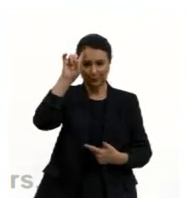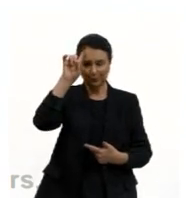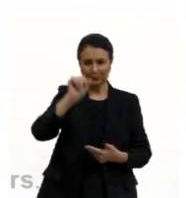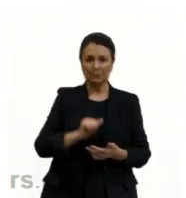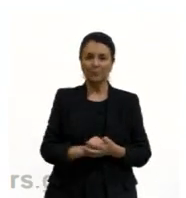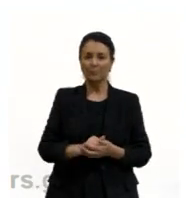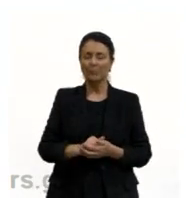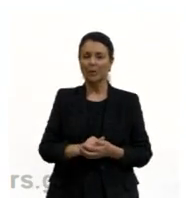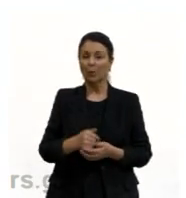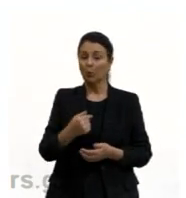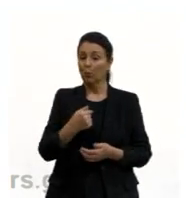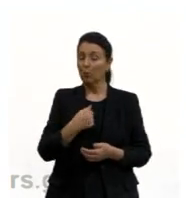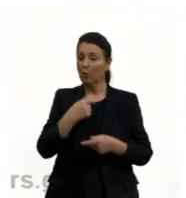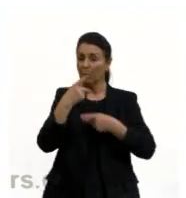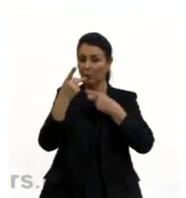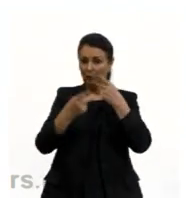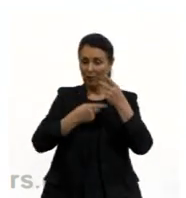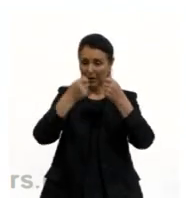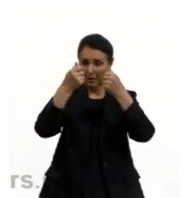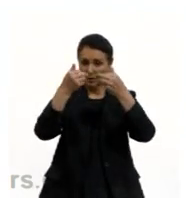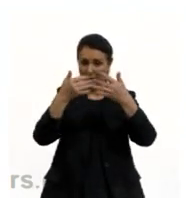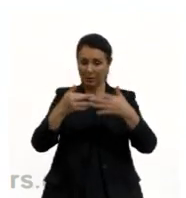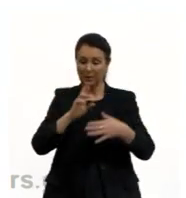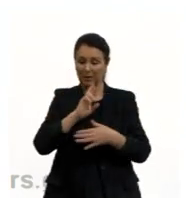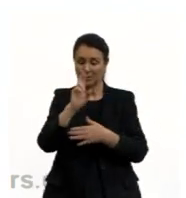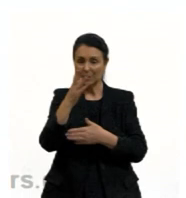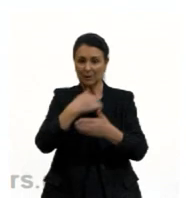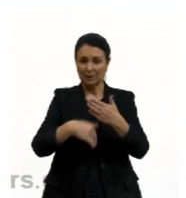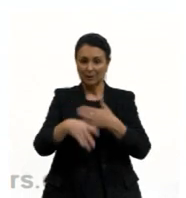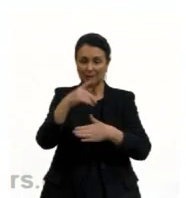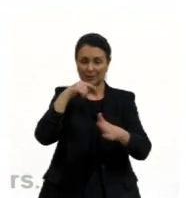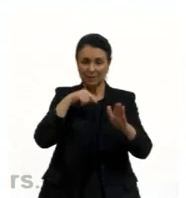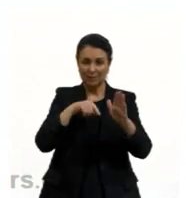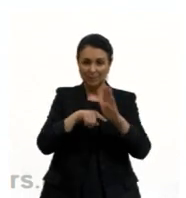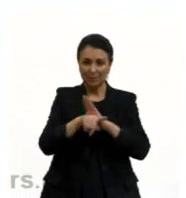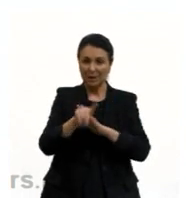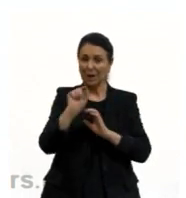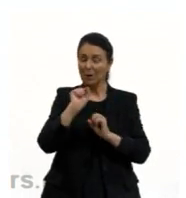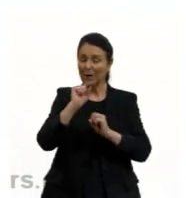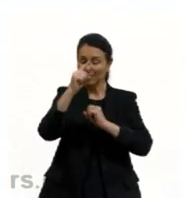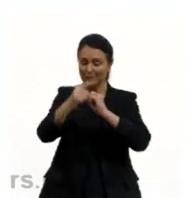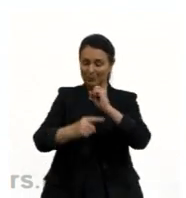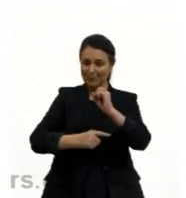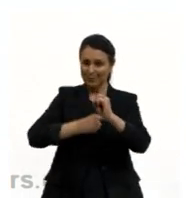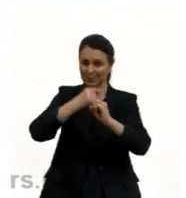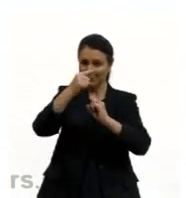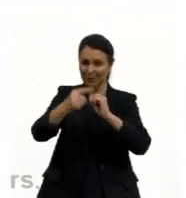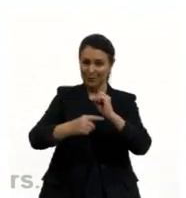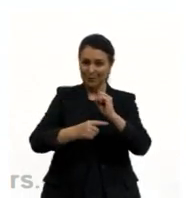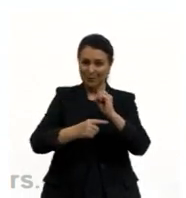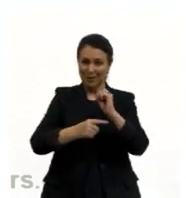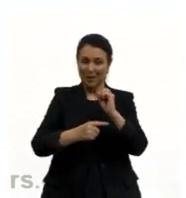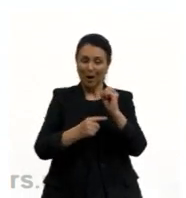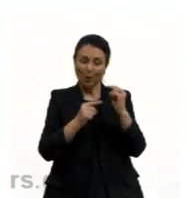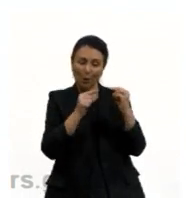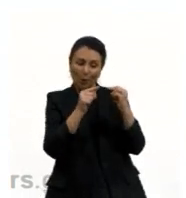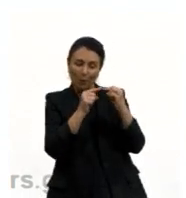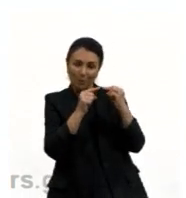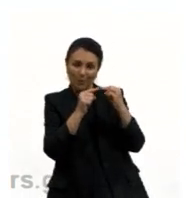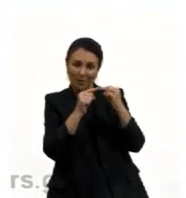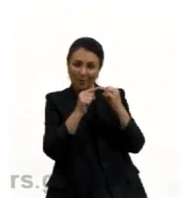Como eu falei, para responder todas essas questões são os átomos e a combinação dos mesmos, porque a